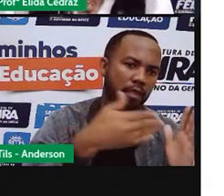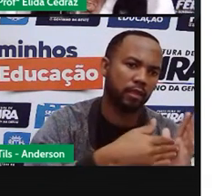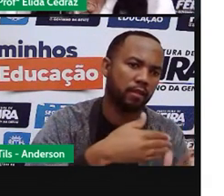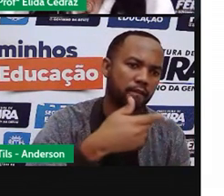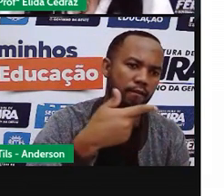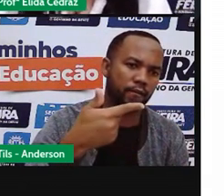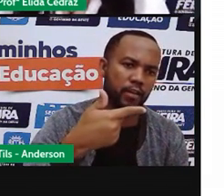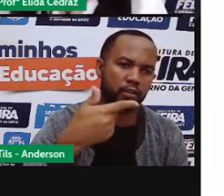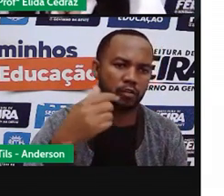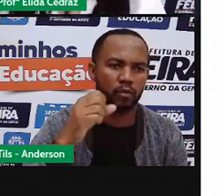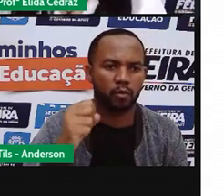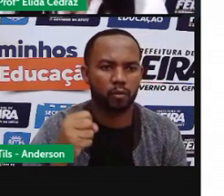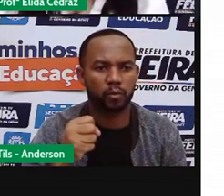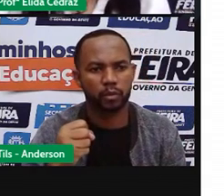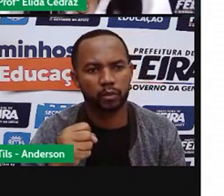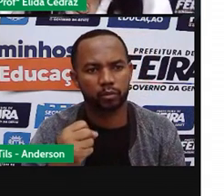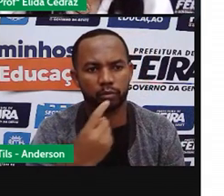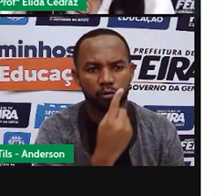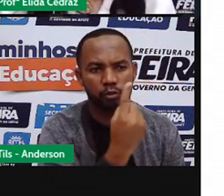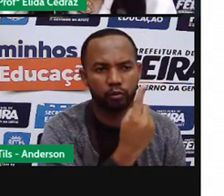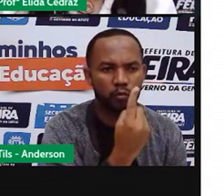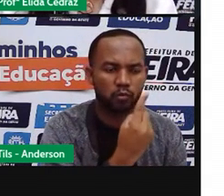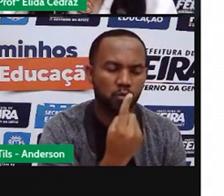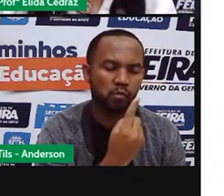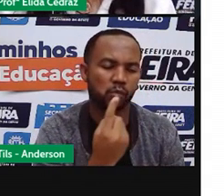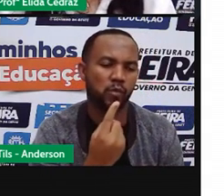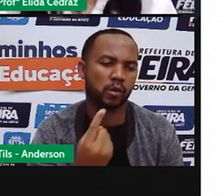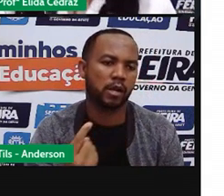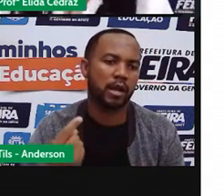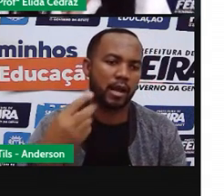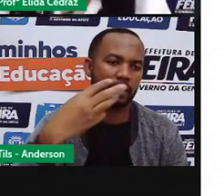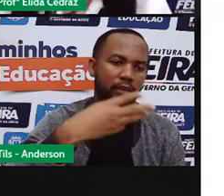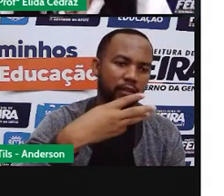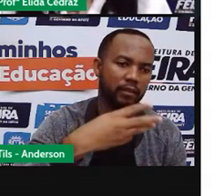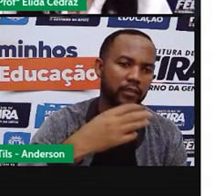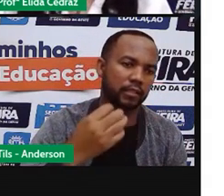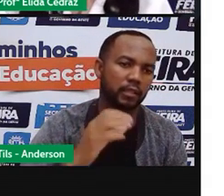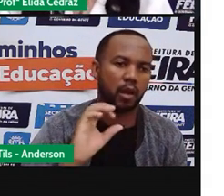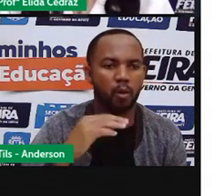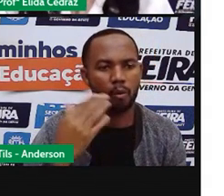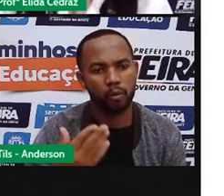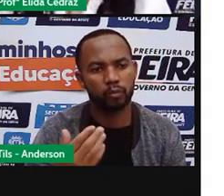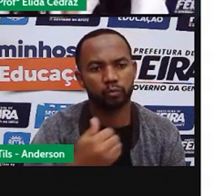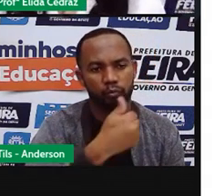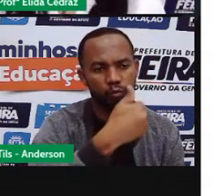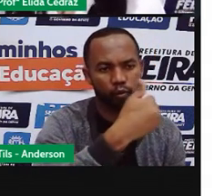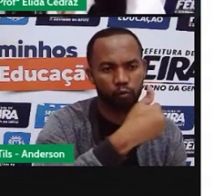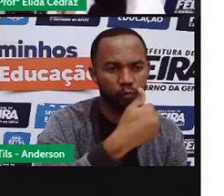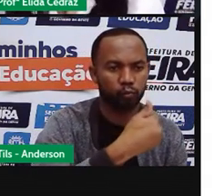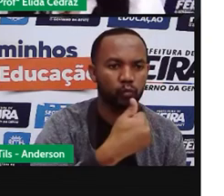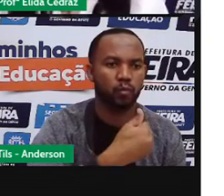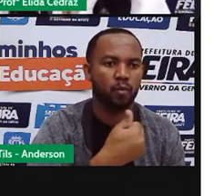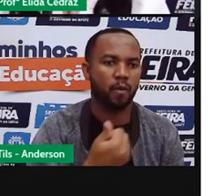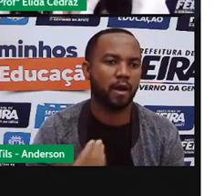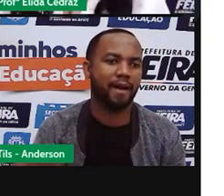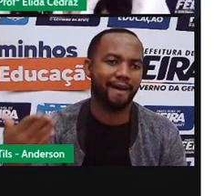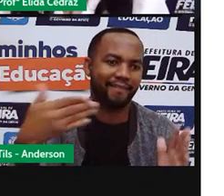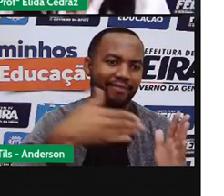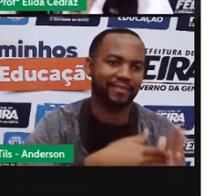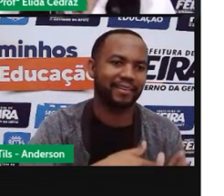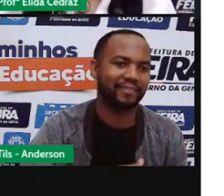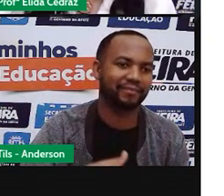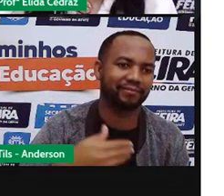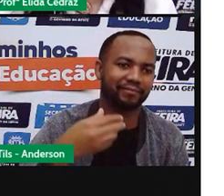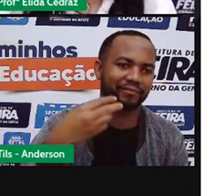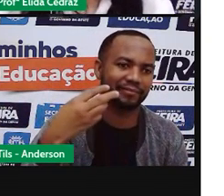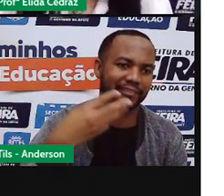oito de um a trinta e de um a trinta e um porque nós temos meses com trinta dias meses